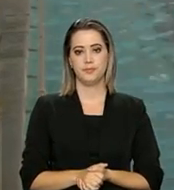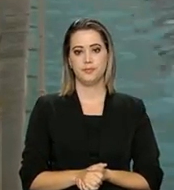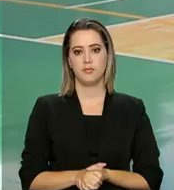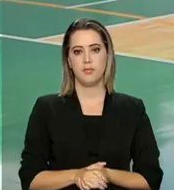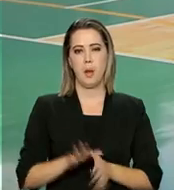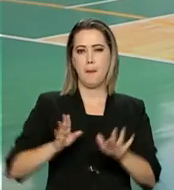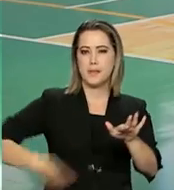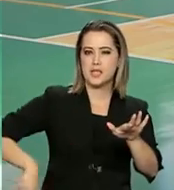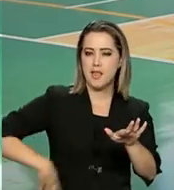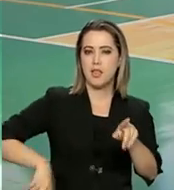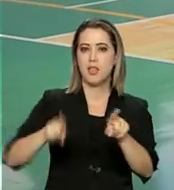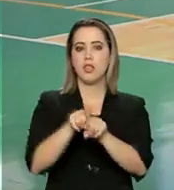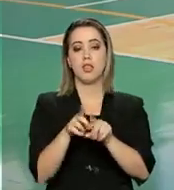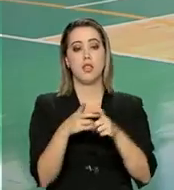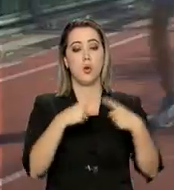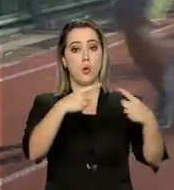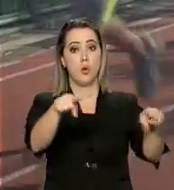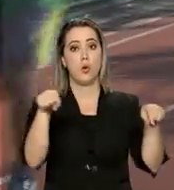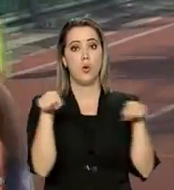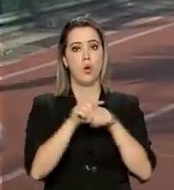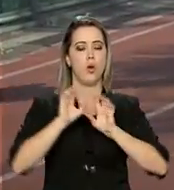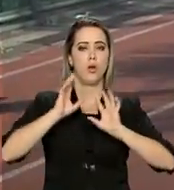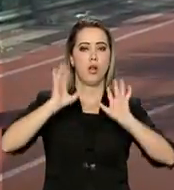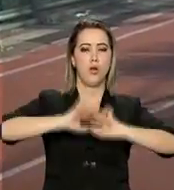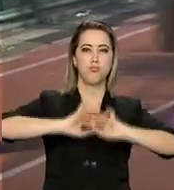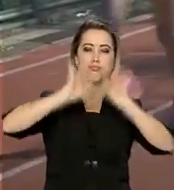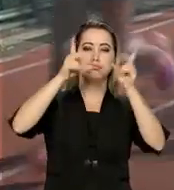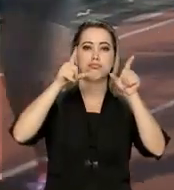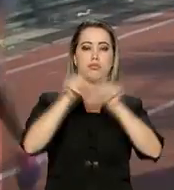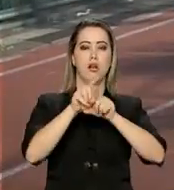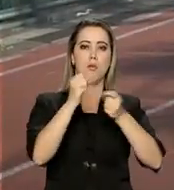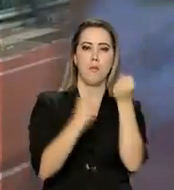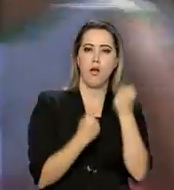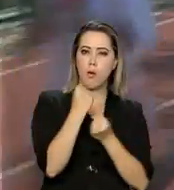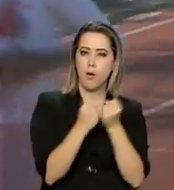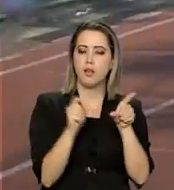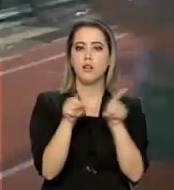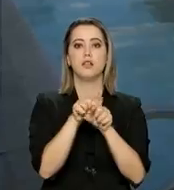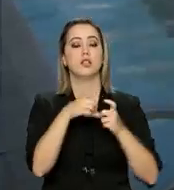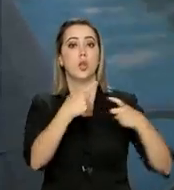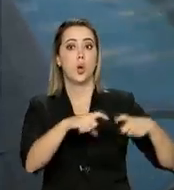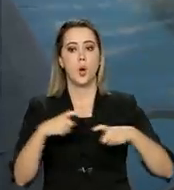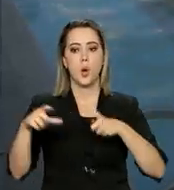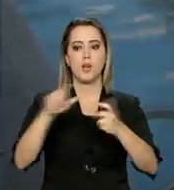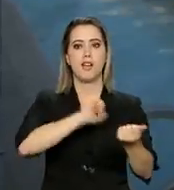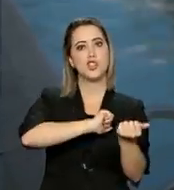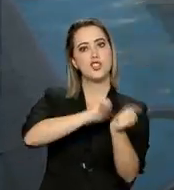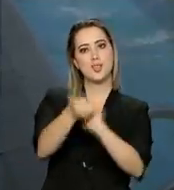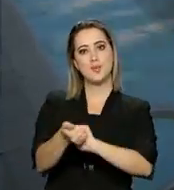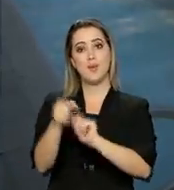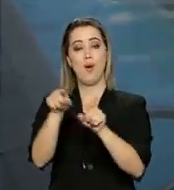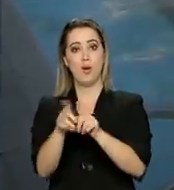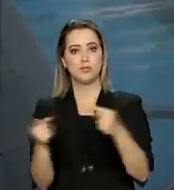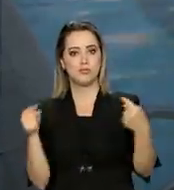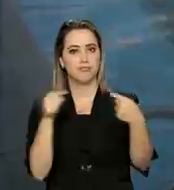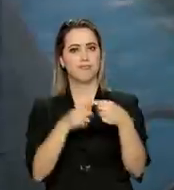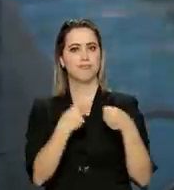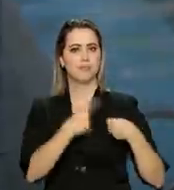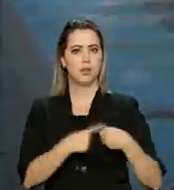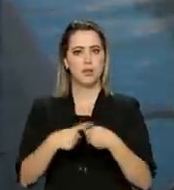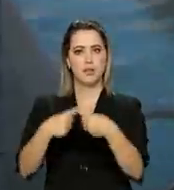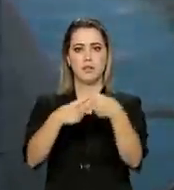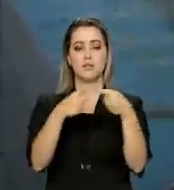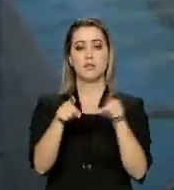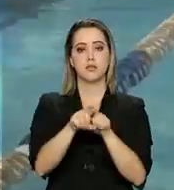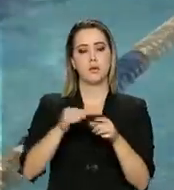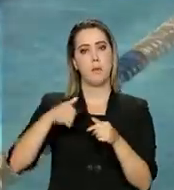Piscinas, quadras de basquete, pistas de atletismo, instalações esportivas como essas, ligadas à Prefeitura, estão